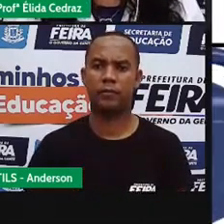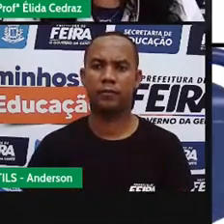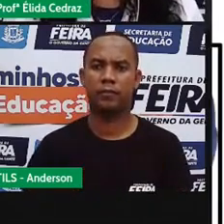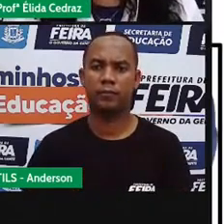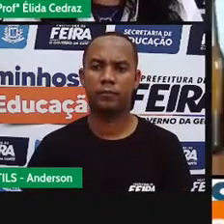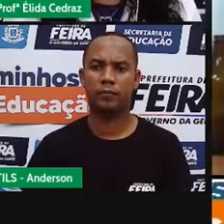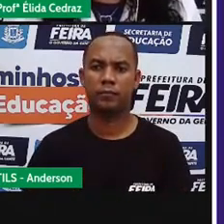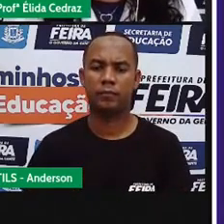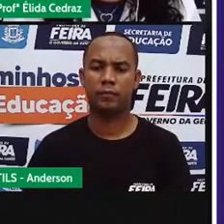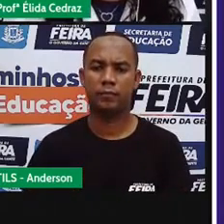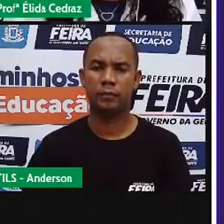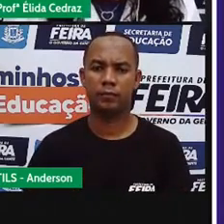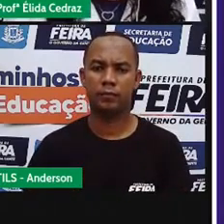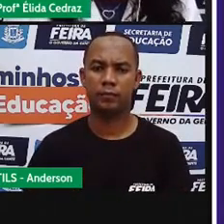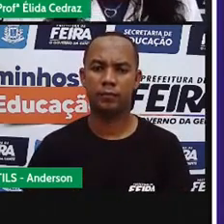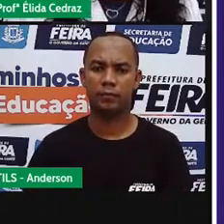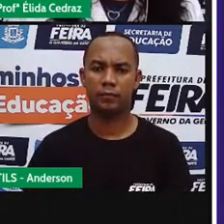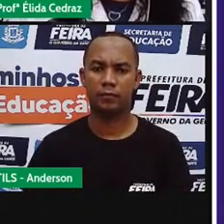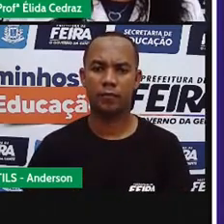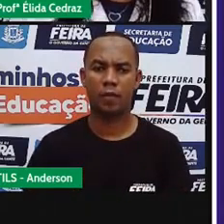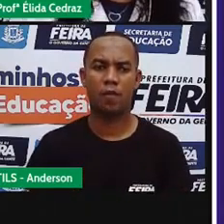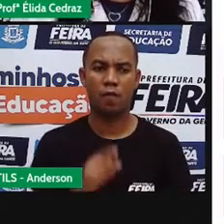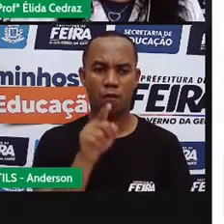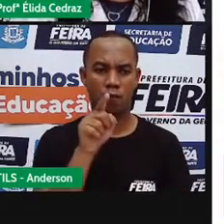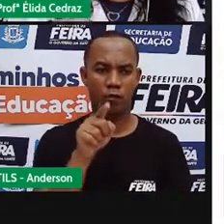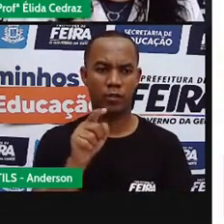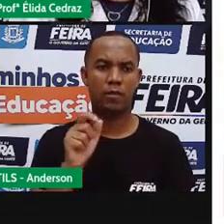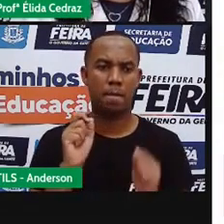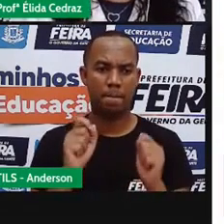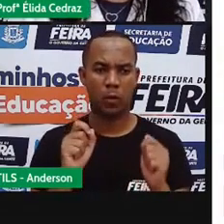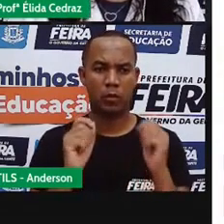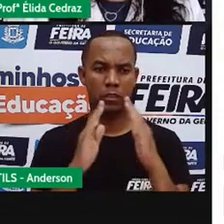E a Pró trouxe uma coisa para você também em casa, olha só.